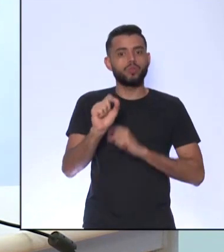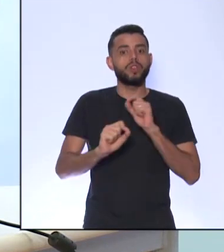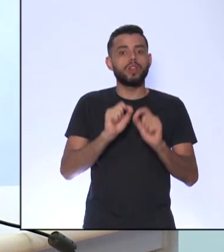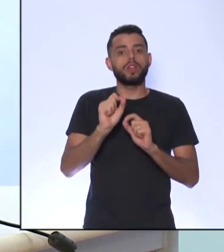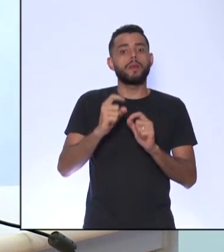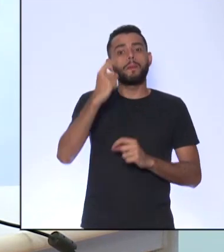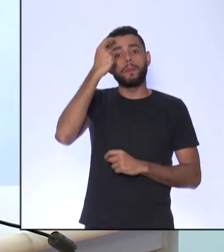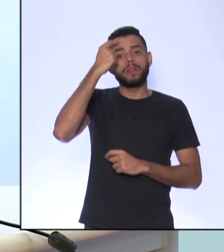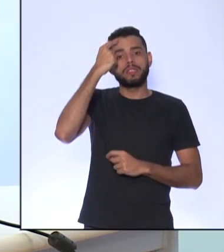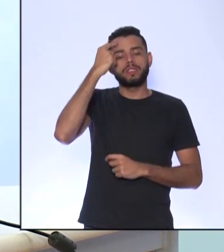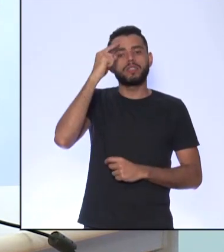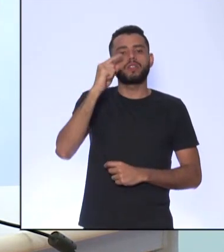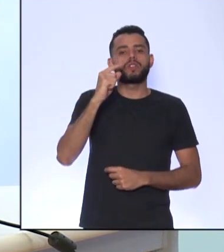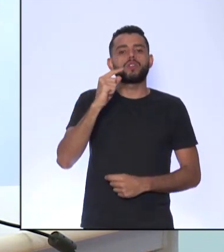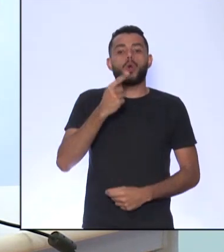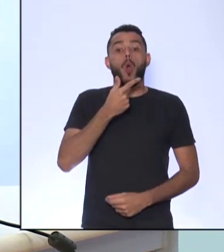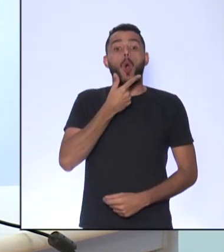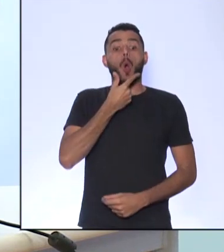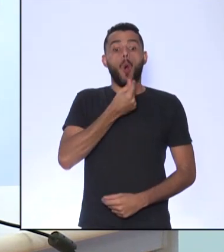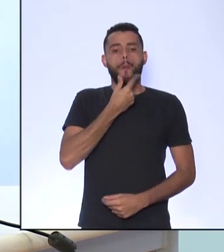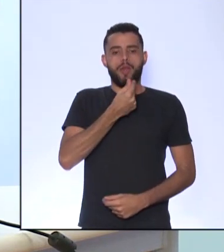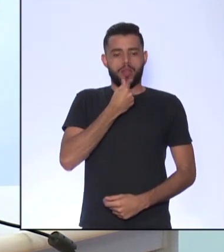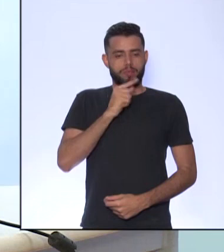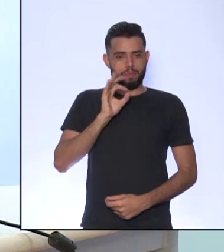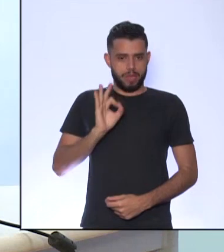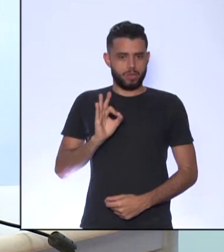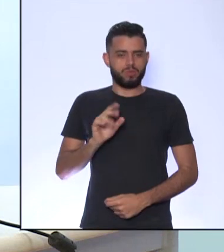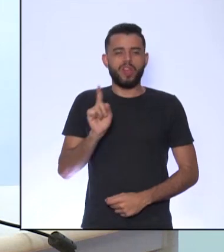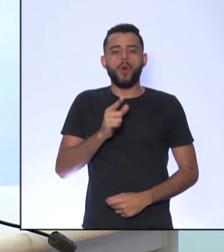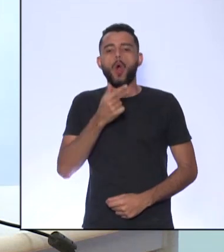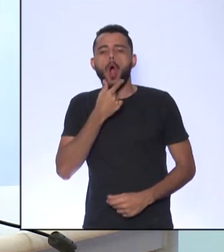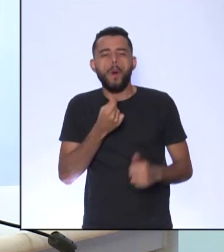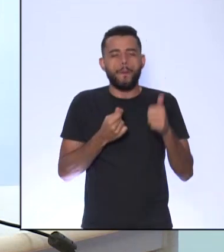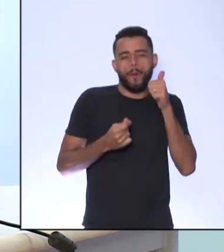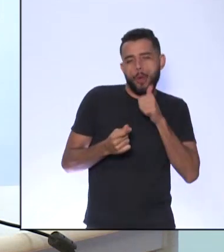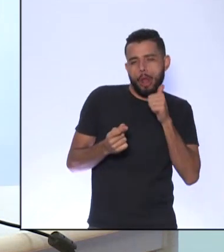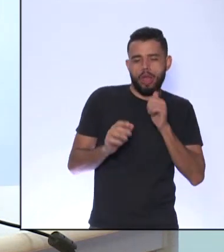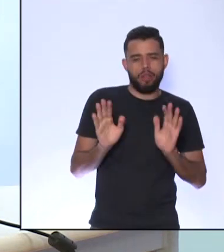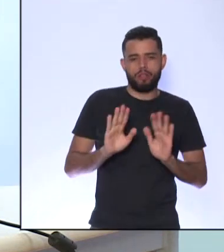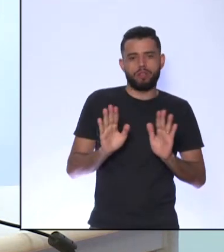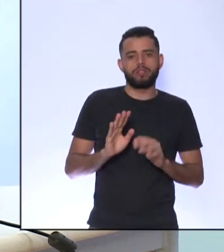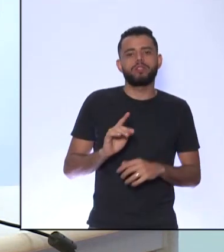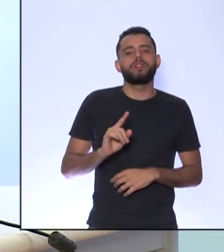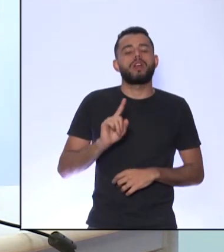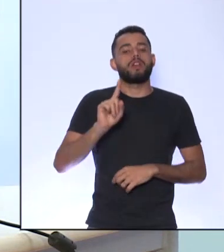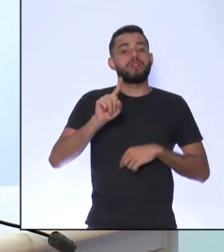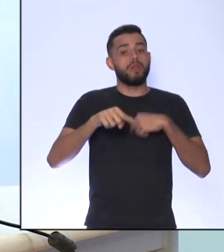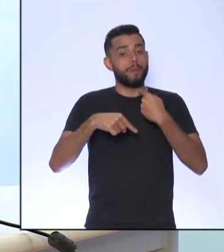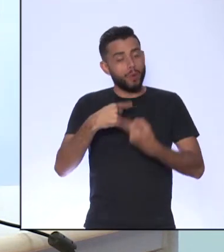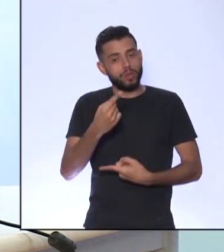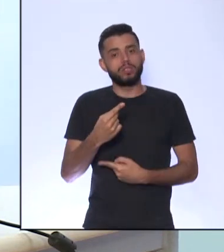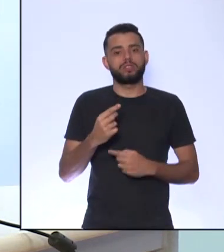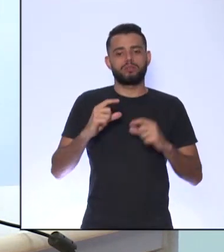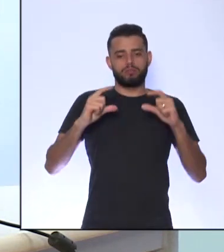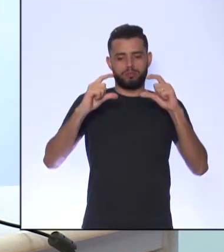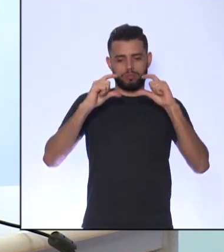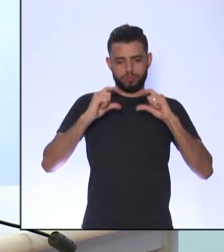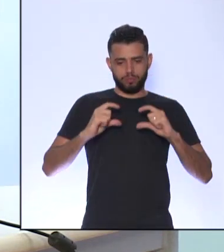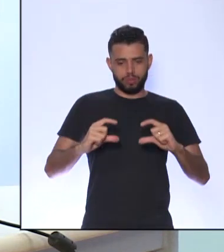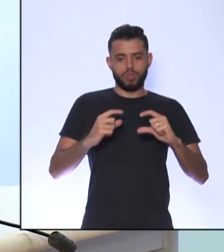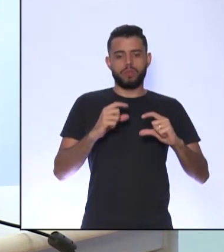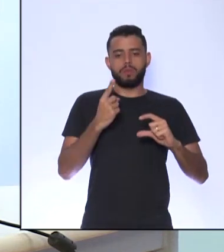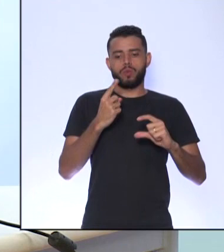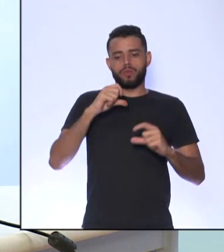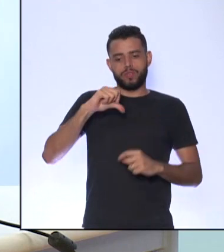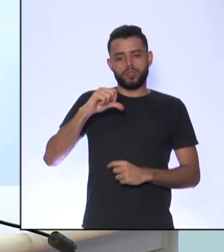homem, não do homem e a mulher A questão do homem e a mulher aparece no fragmento de 48